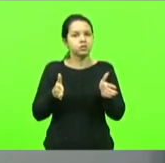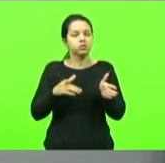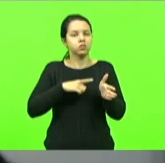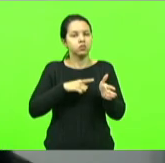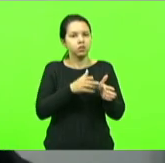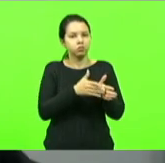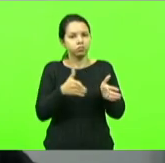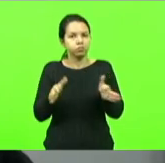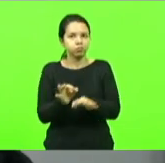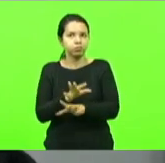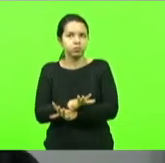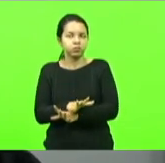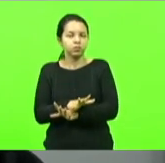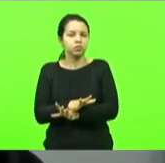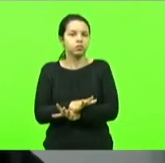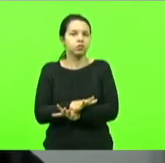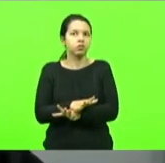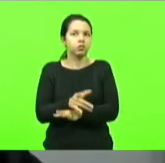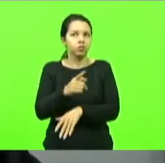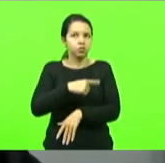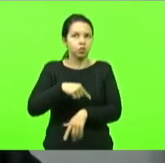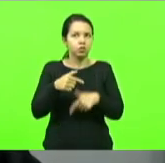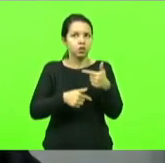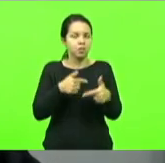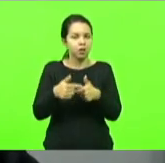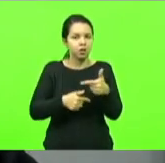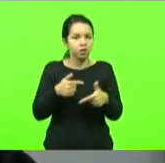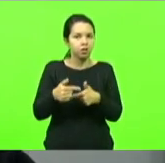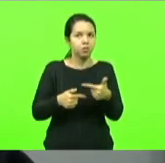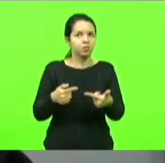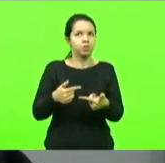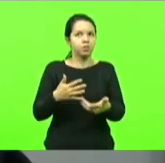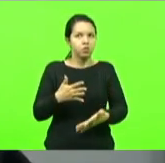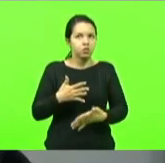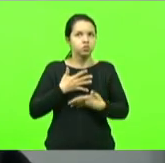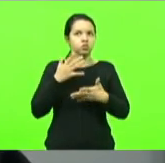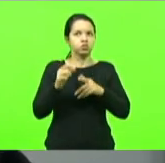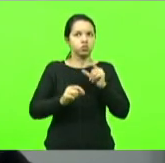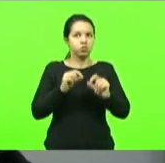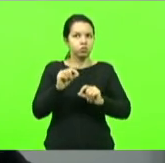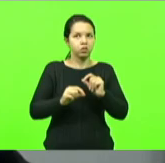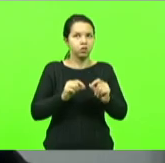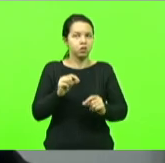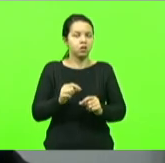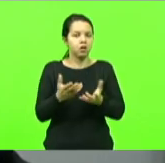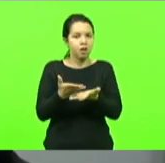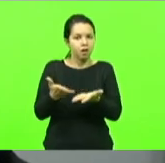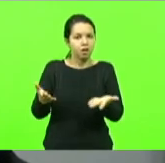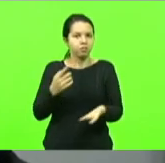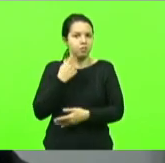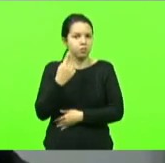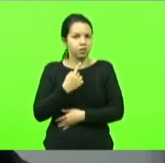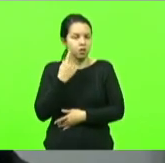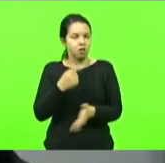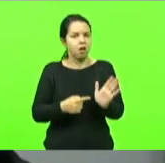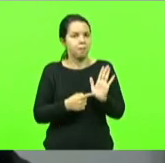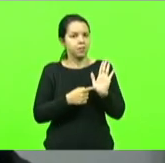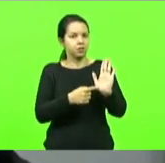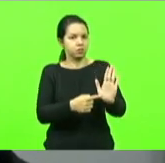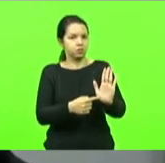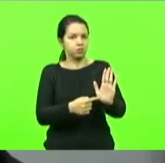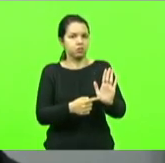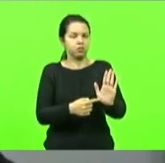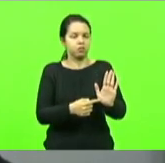Mas, enfim, então, o que nós trabalhamos e me assusta é quando o colega deputado apresenta que é